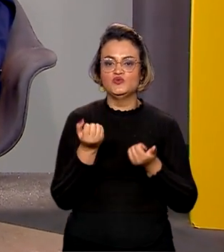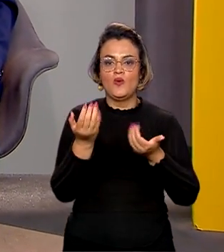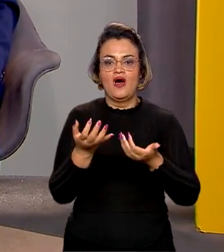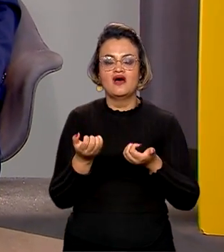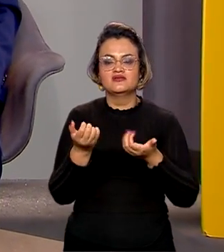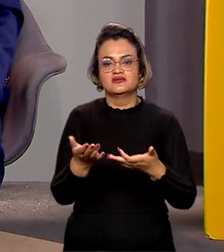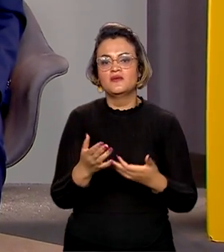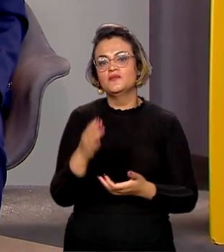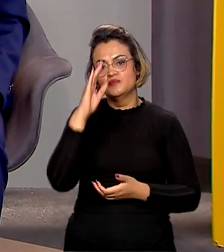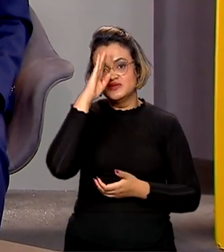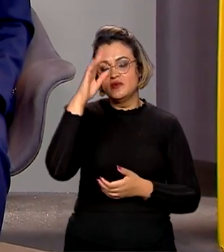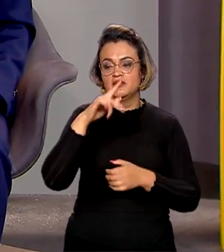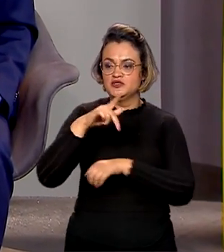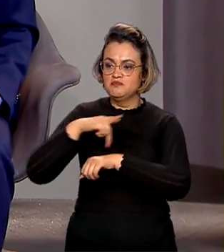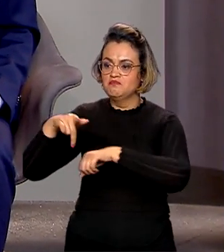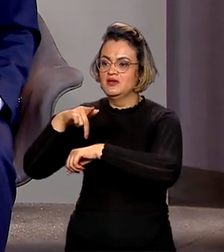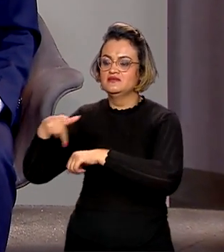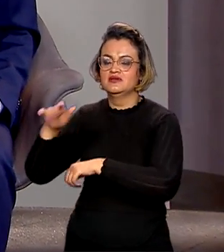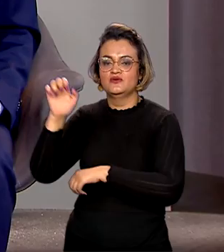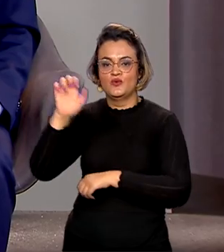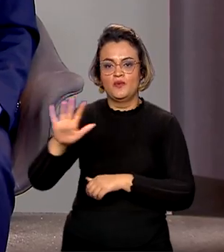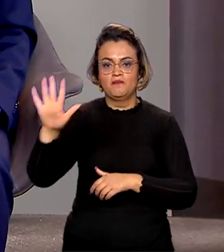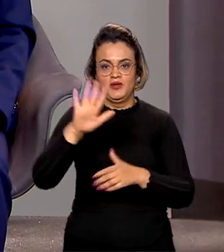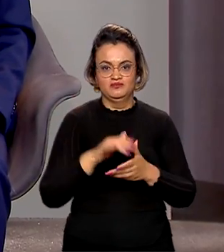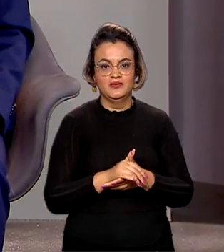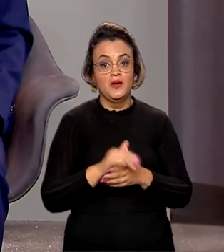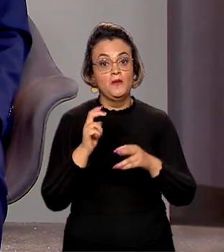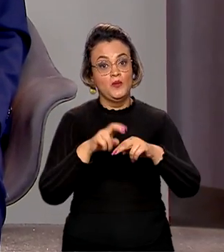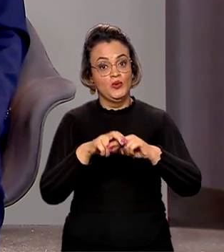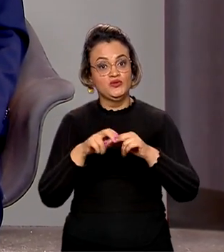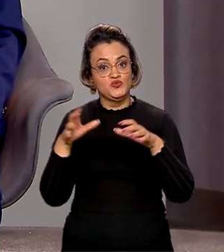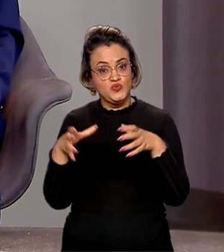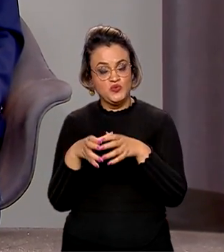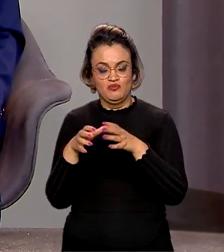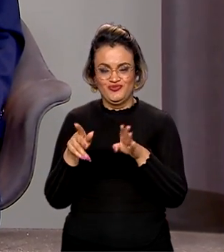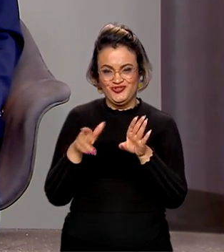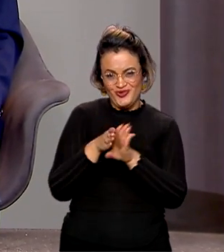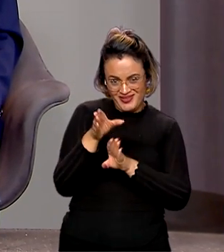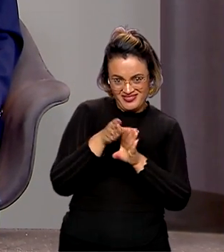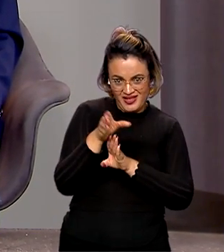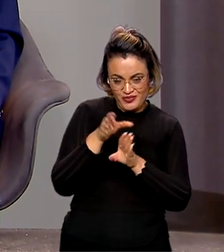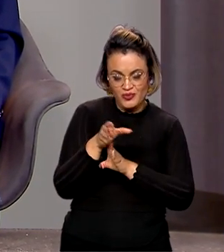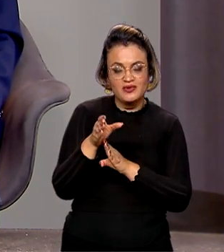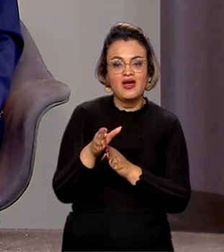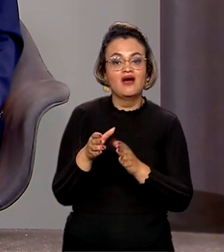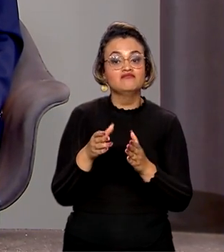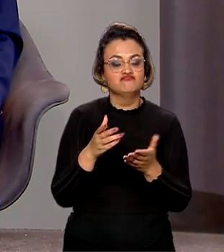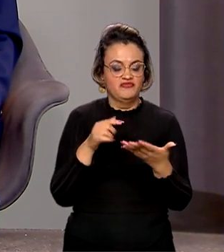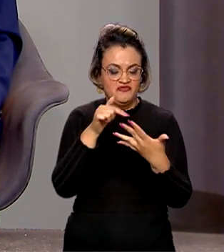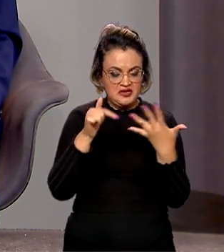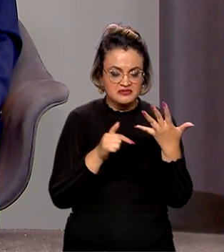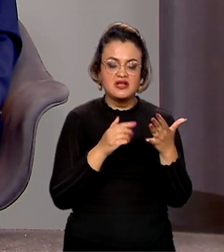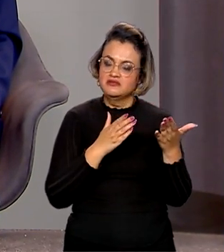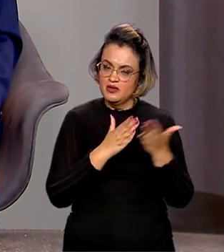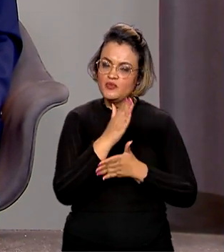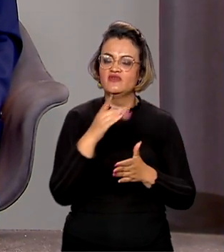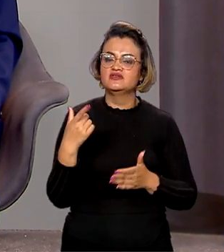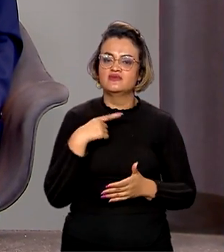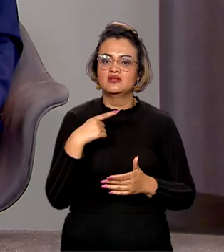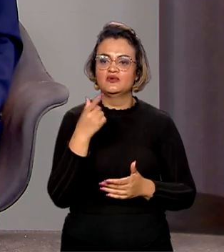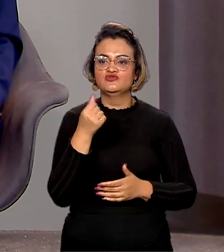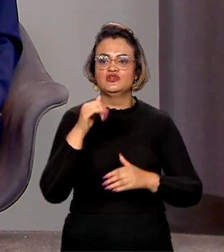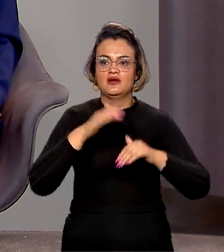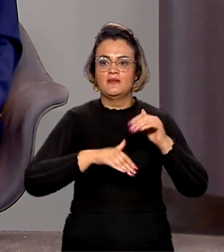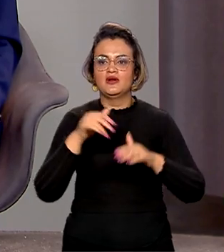principalmente de países europeus. É por isso que o Comitê Orientador do Fundo aprovou os critérios para aplicação desse dinheiro.